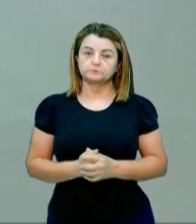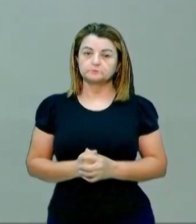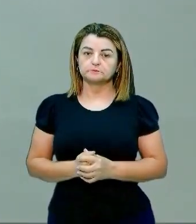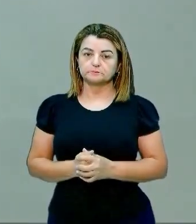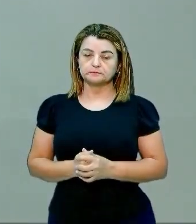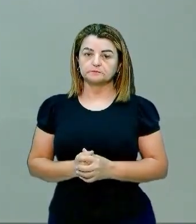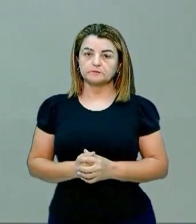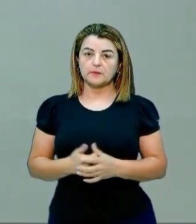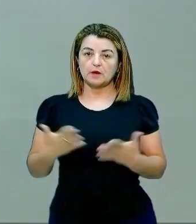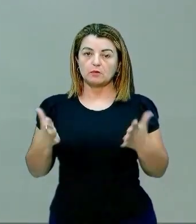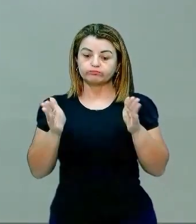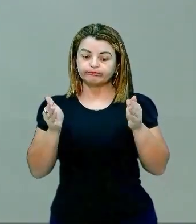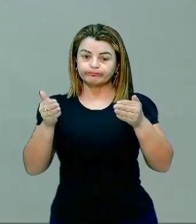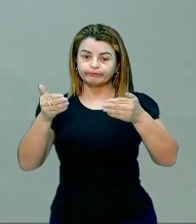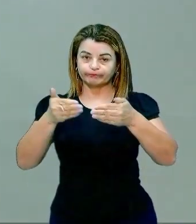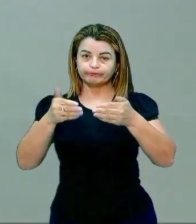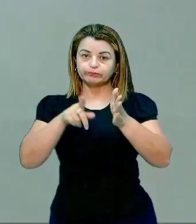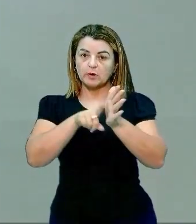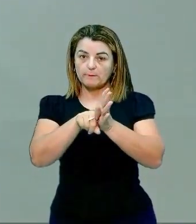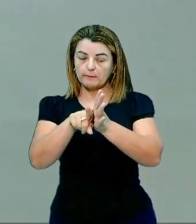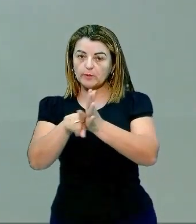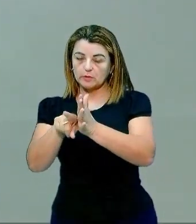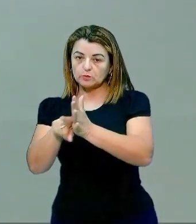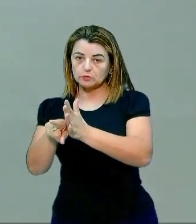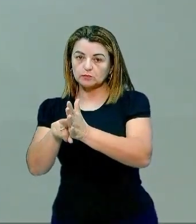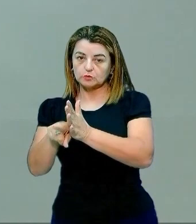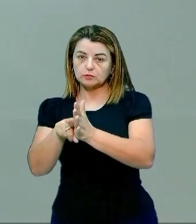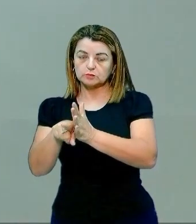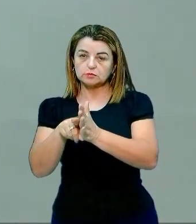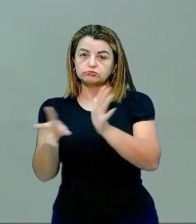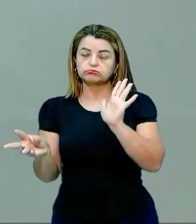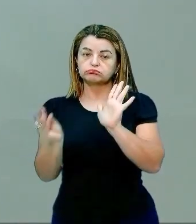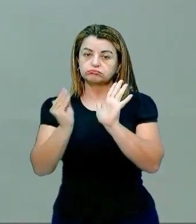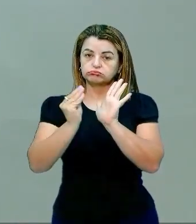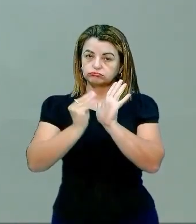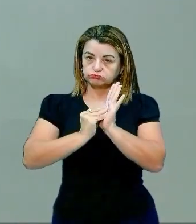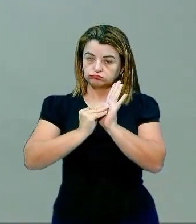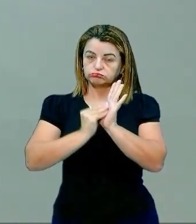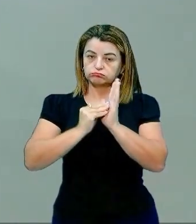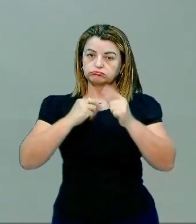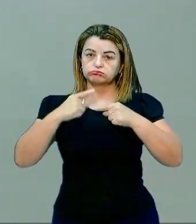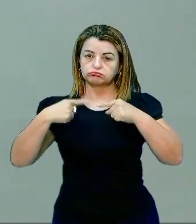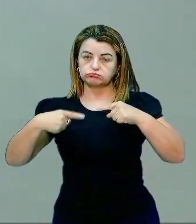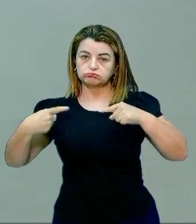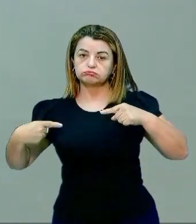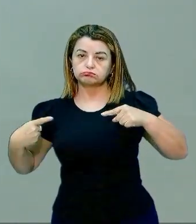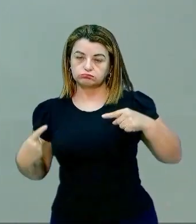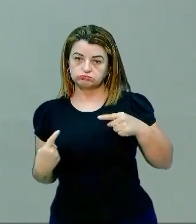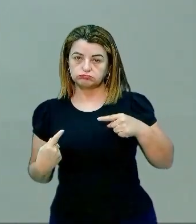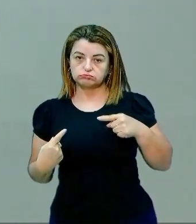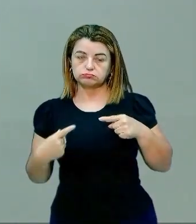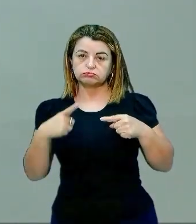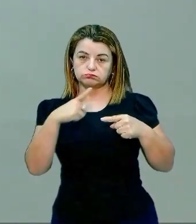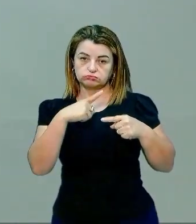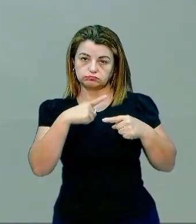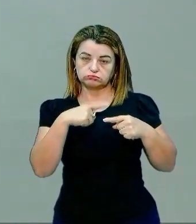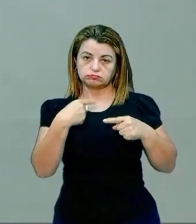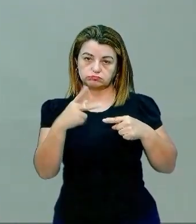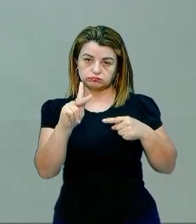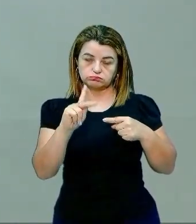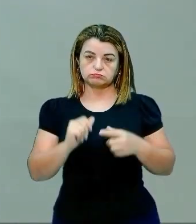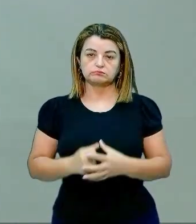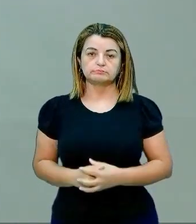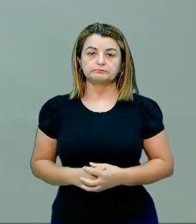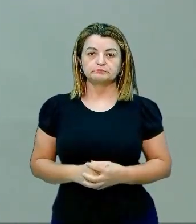vamos priorizar as questões que estão contidas lá nas apostilas de vocês.